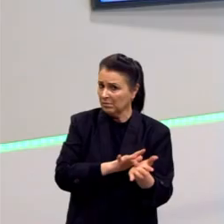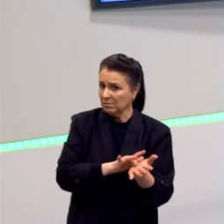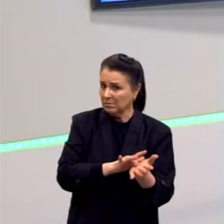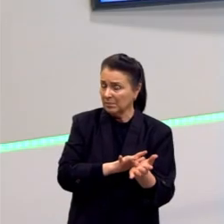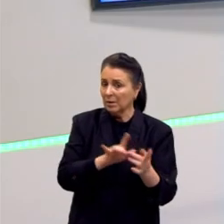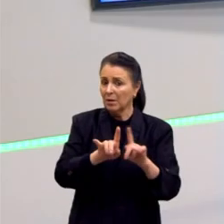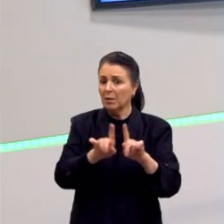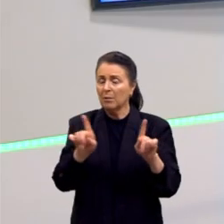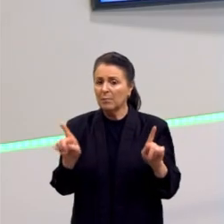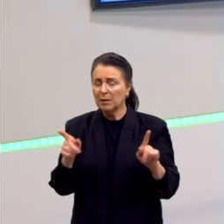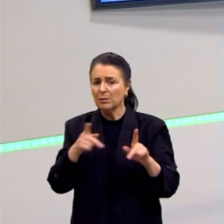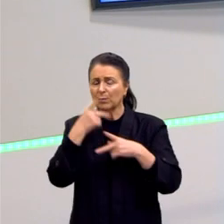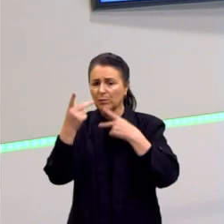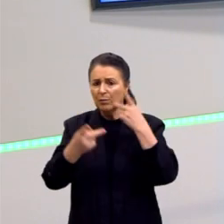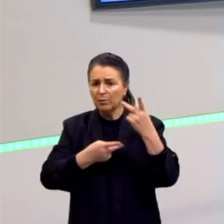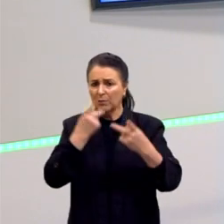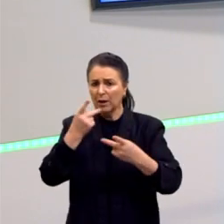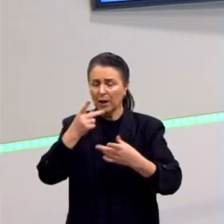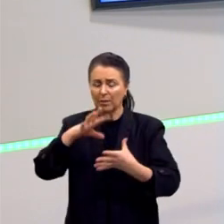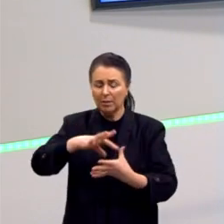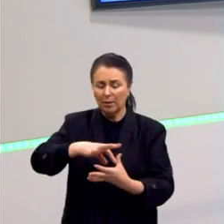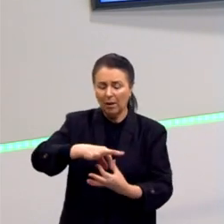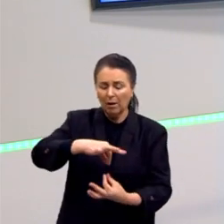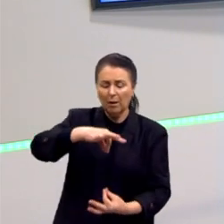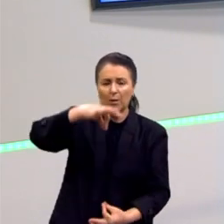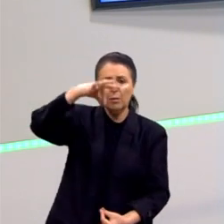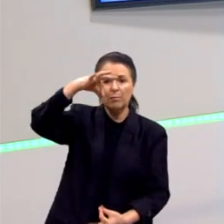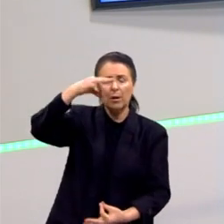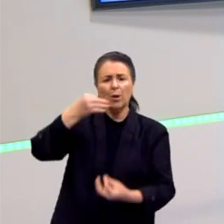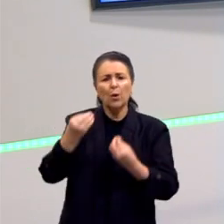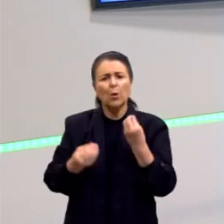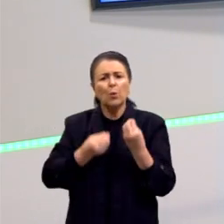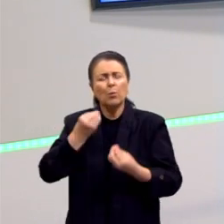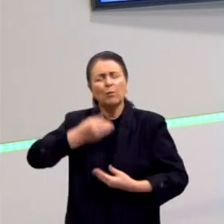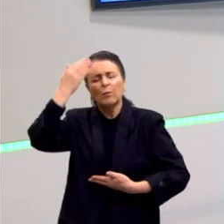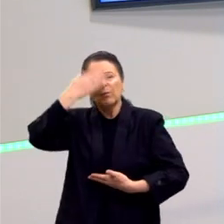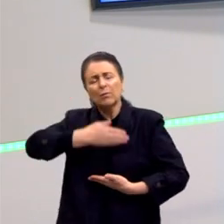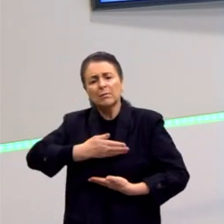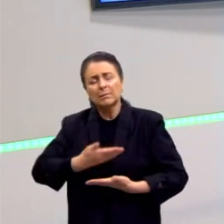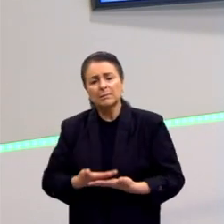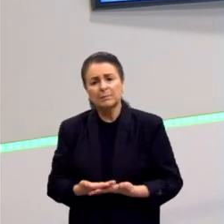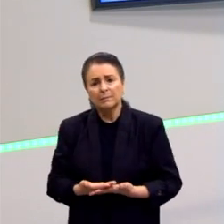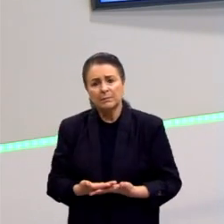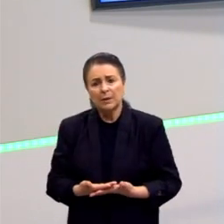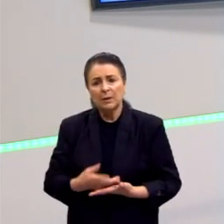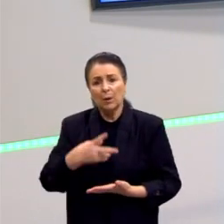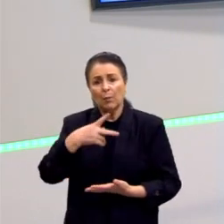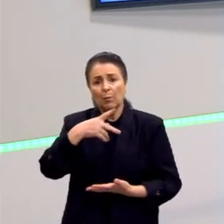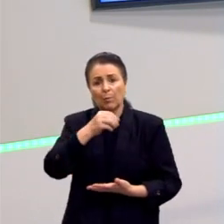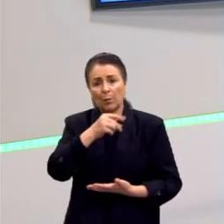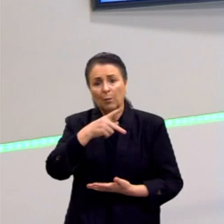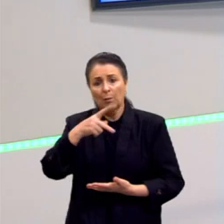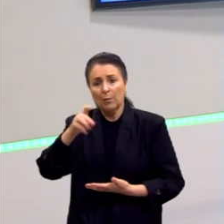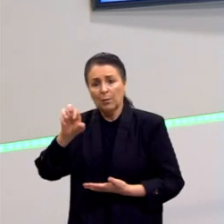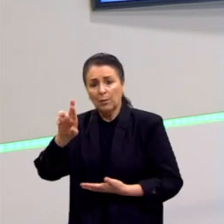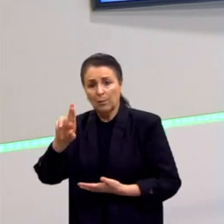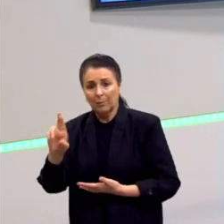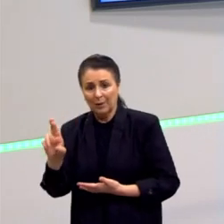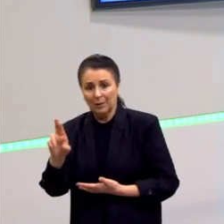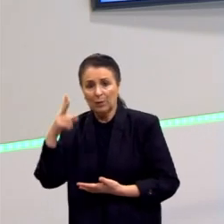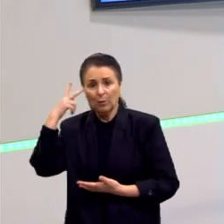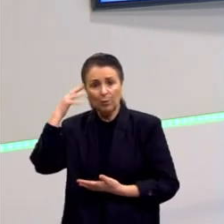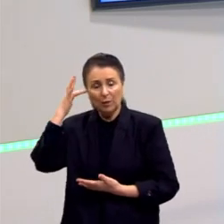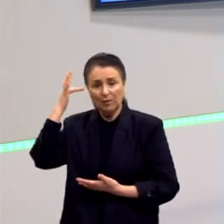Agora, por exemplo, quando eu falar da alma, como é que eu vou comprovar isso? Então, o Popper caminha nessa linha